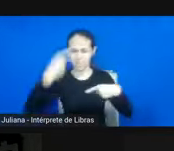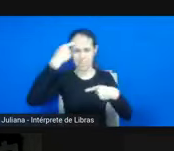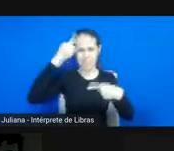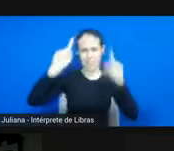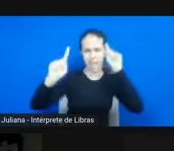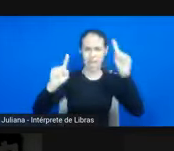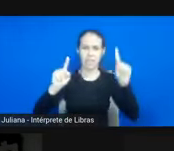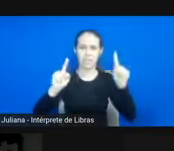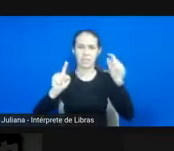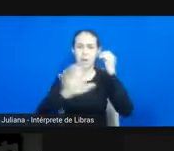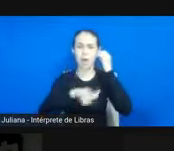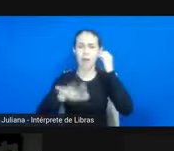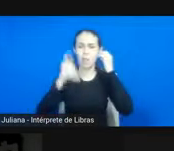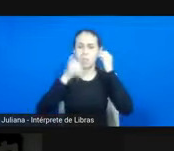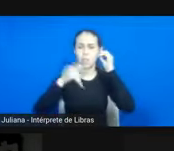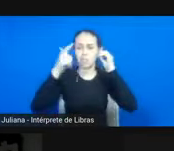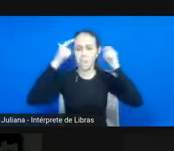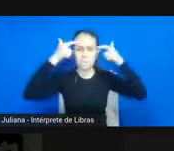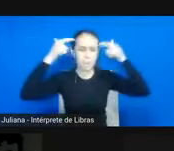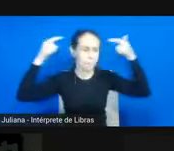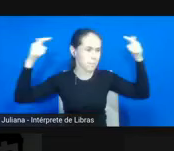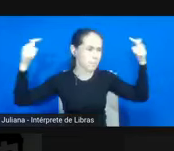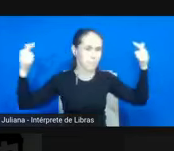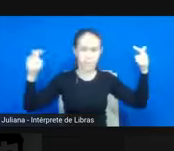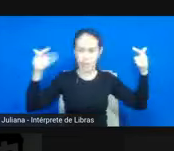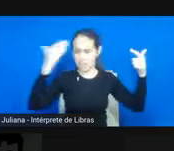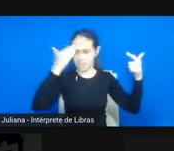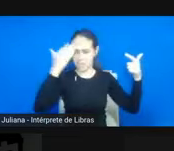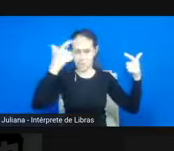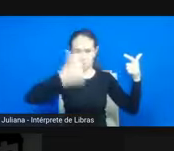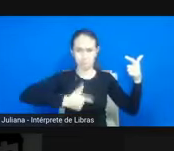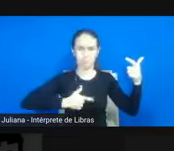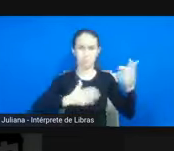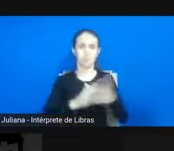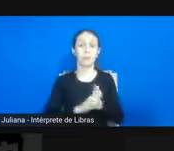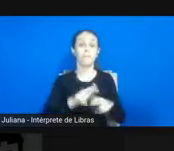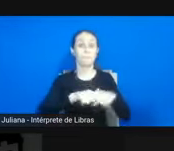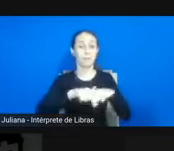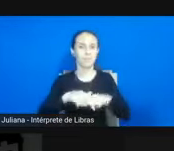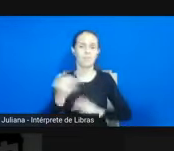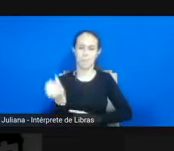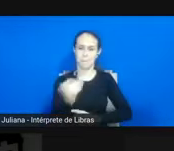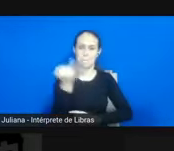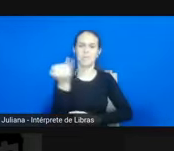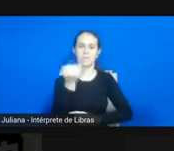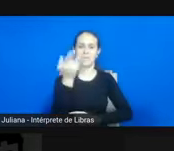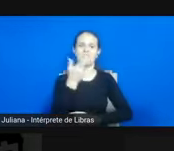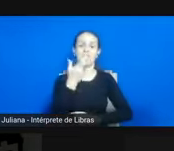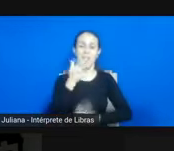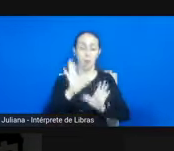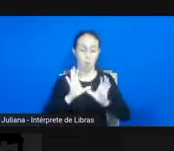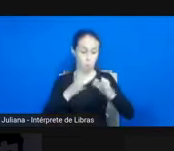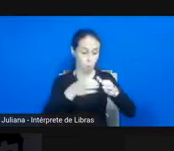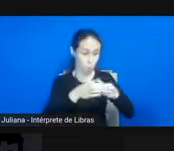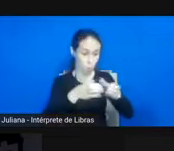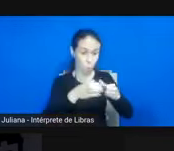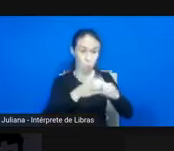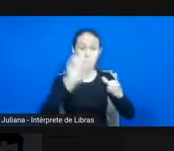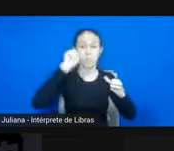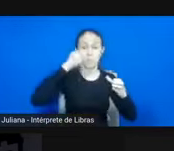horizontes, entender a si mesmo. E, então, nesse momento, é importante falar de organizações negras do século XIX e XX.